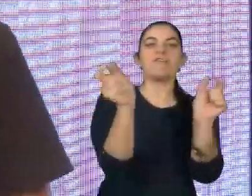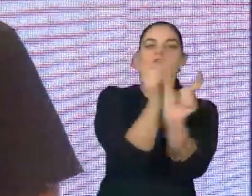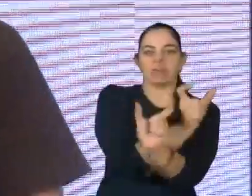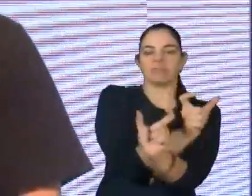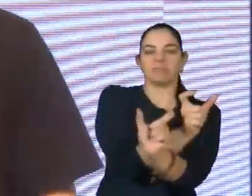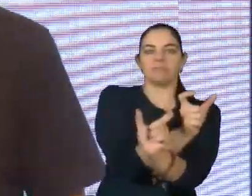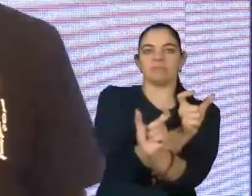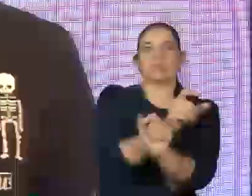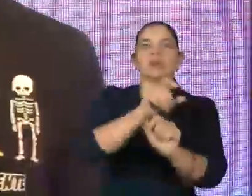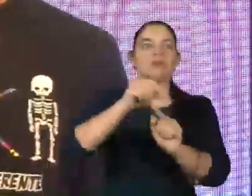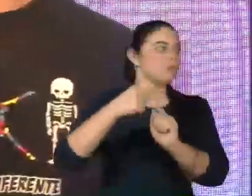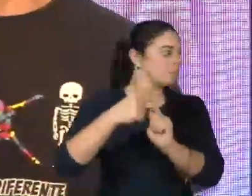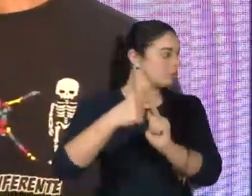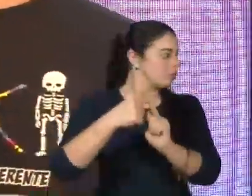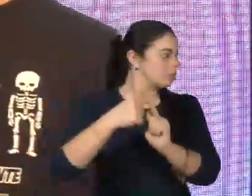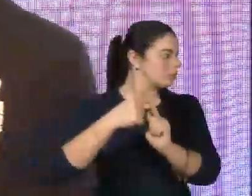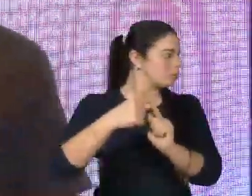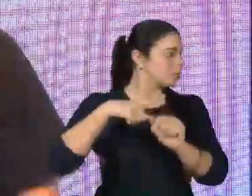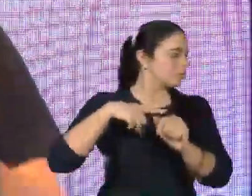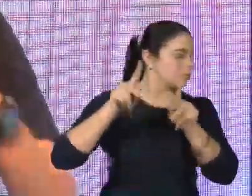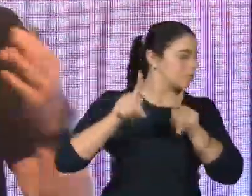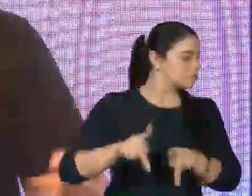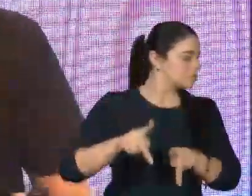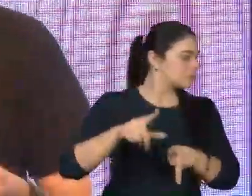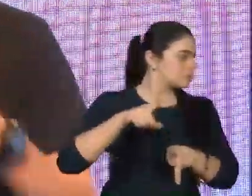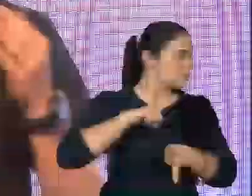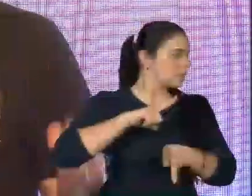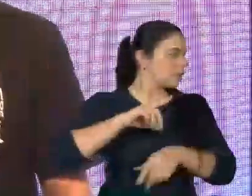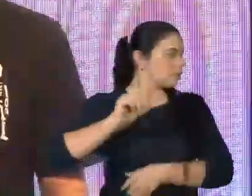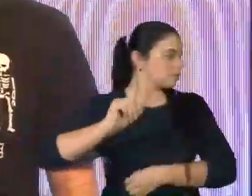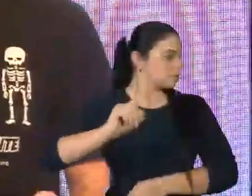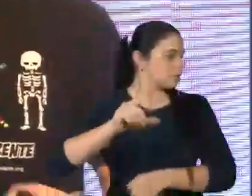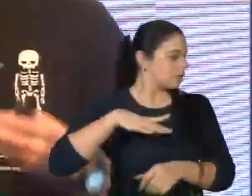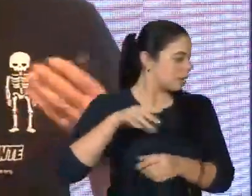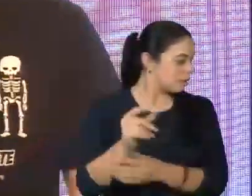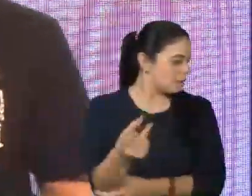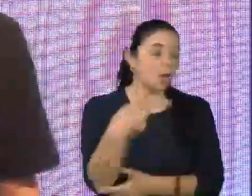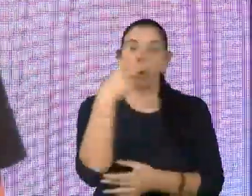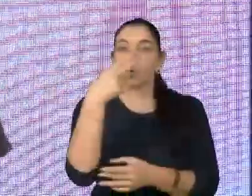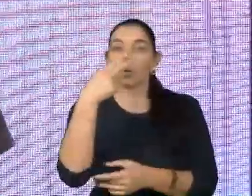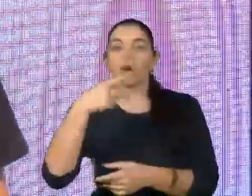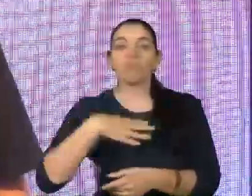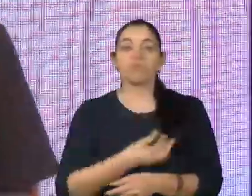podem haver pessoas que tenham essa mesma visão ou...